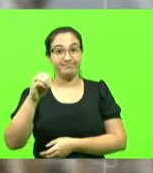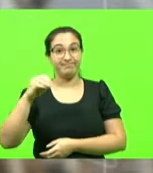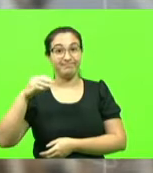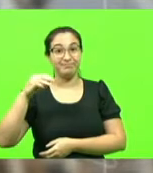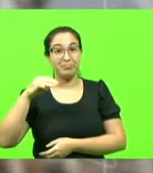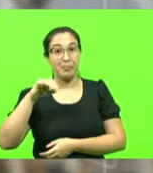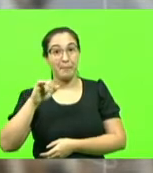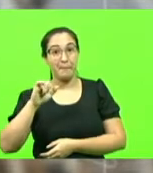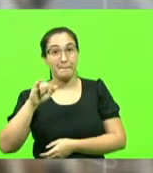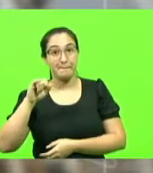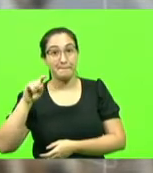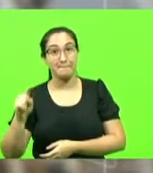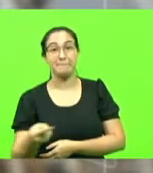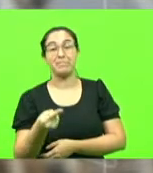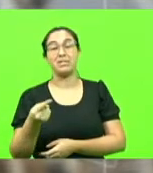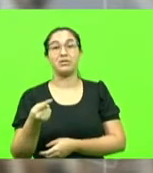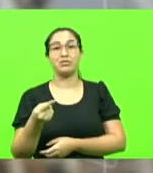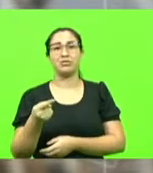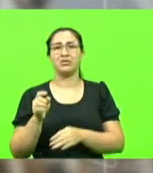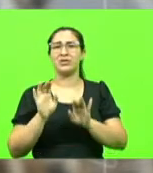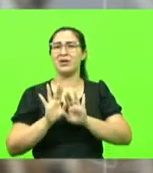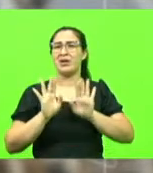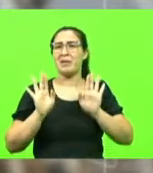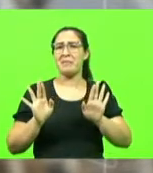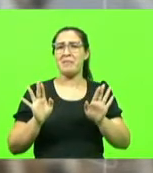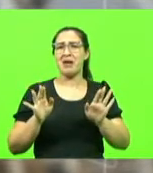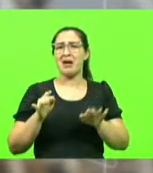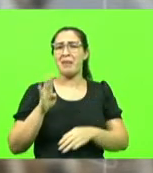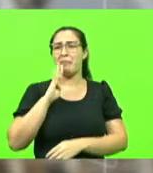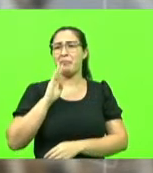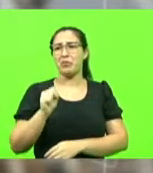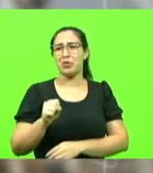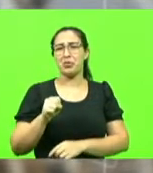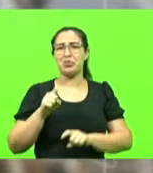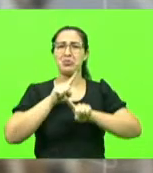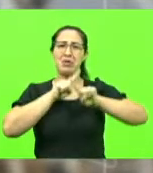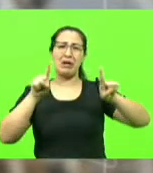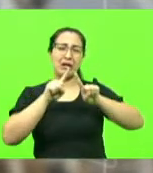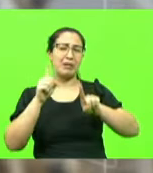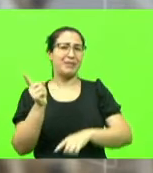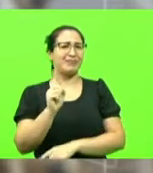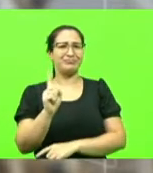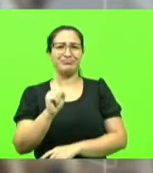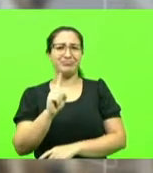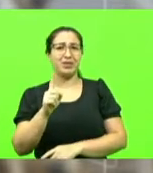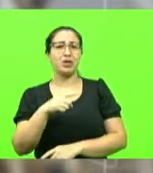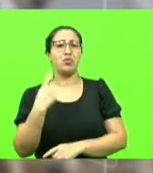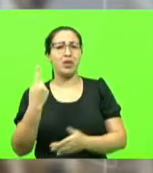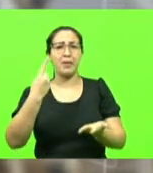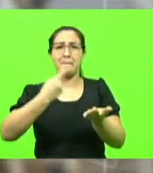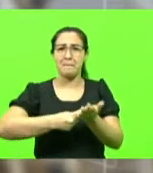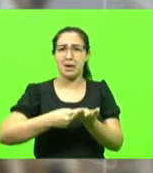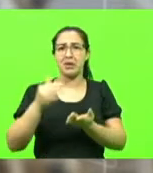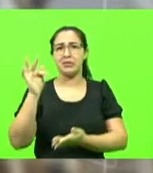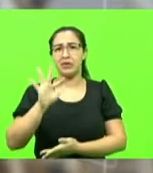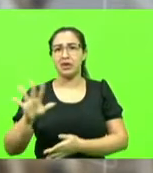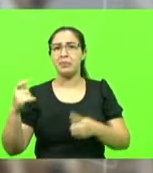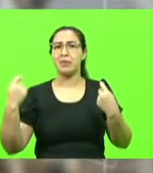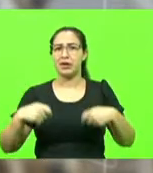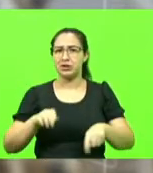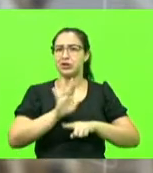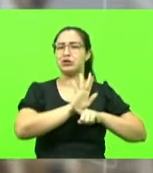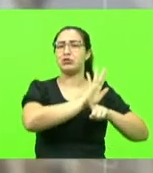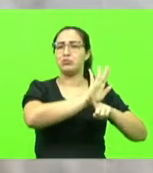aqueles que dizem horas, Bruno, mas não reclame do nosso pacto federativo, nós temos que ajudar outros lugares. Para